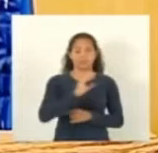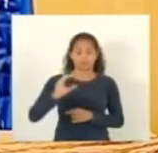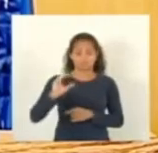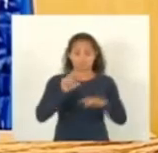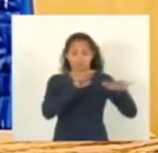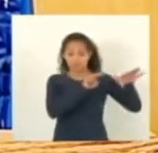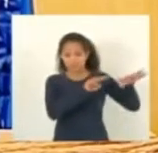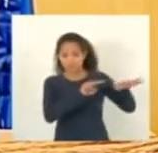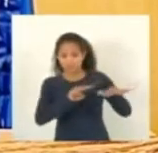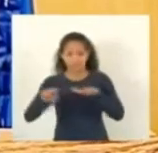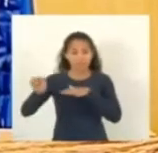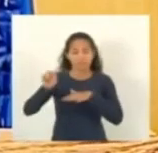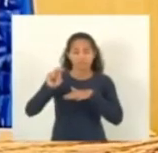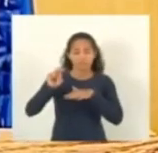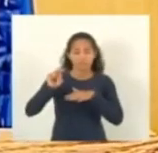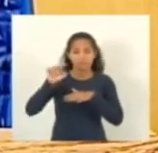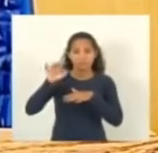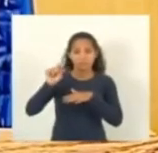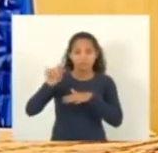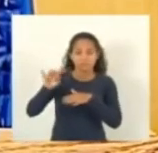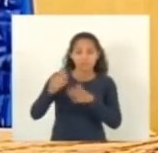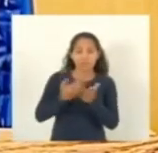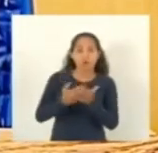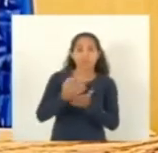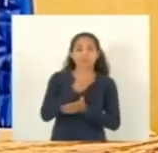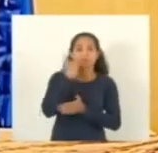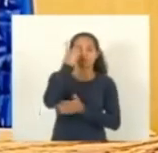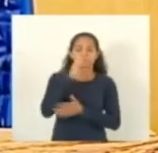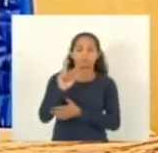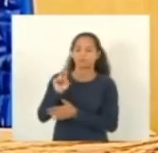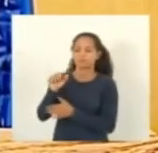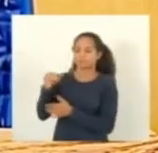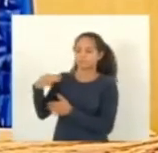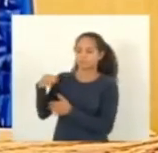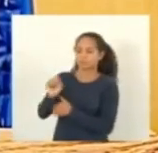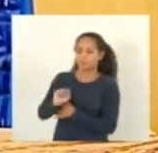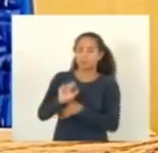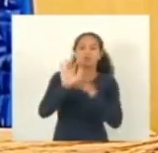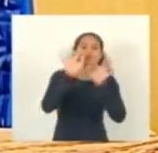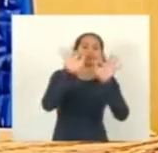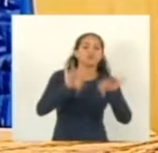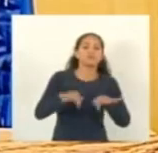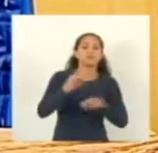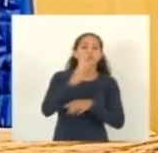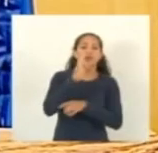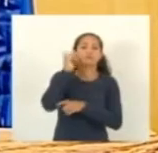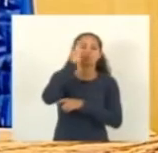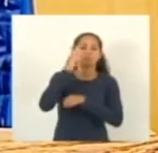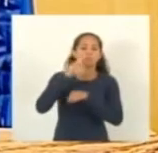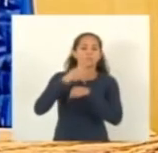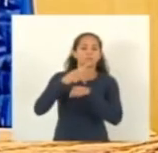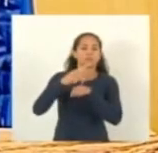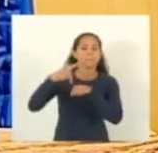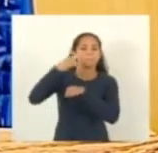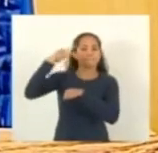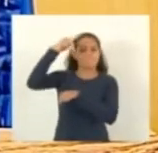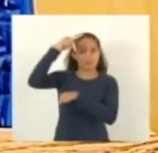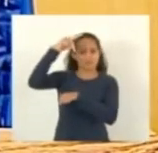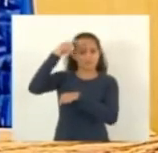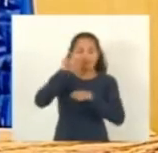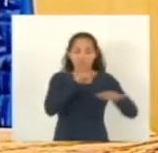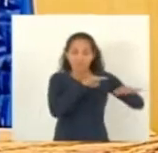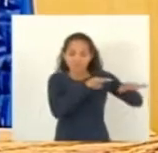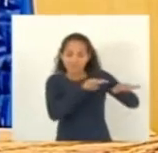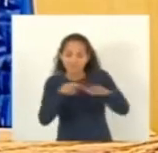ela começa no domingo de Ramos e termina no domingo da Páscoa nós estamos portanto na semana